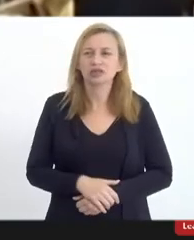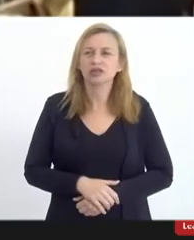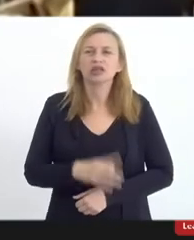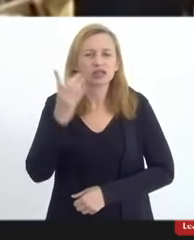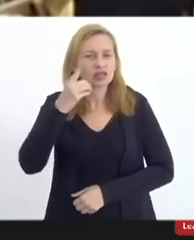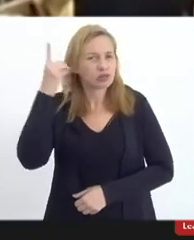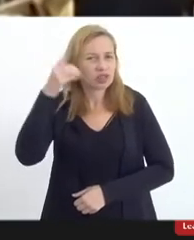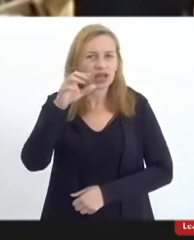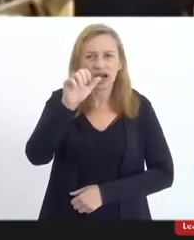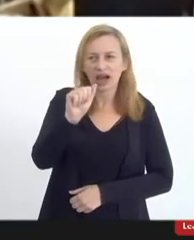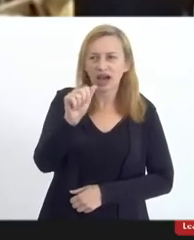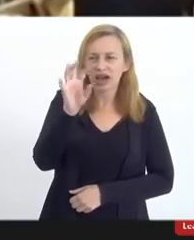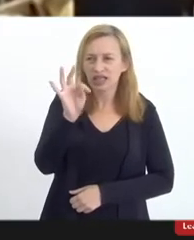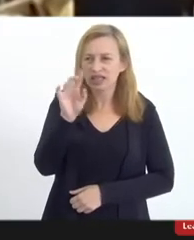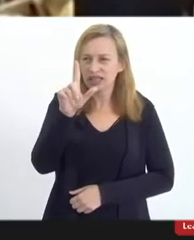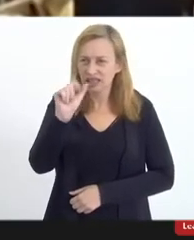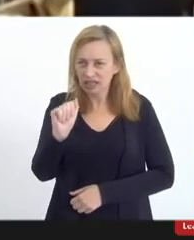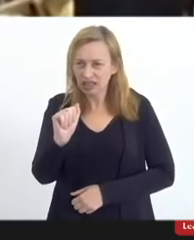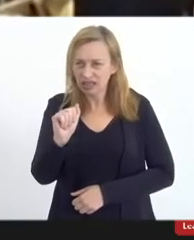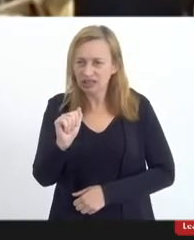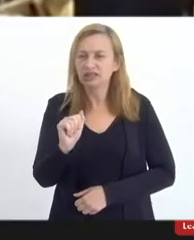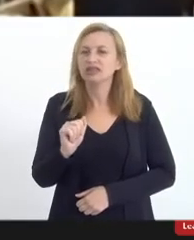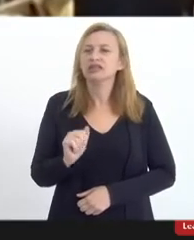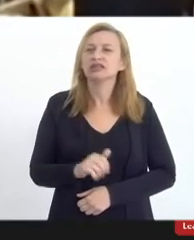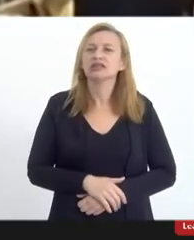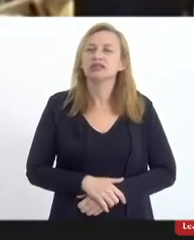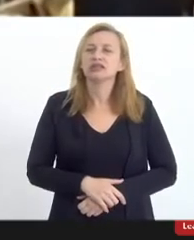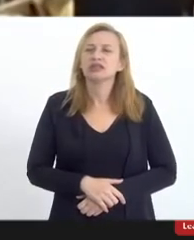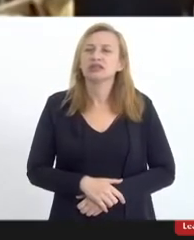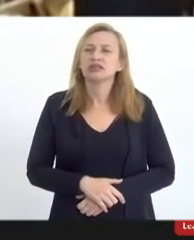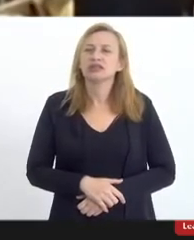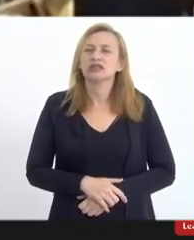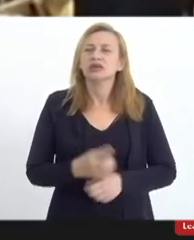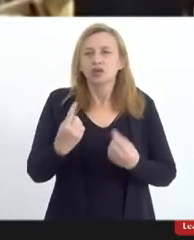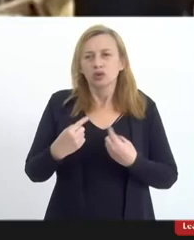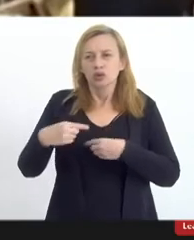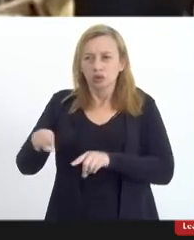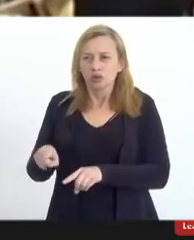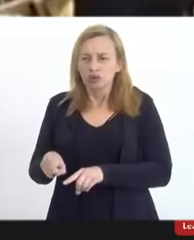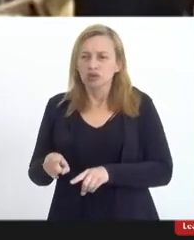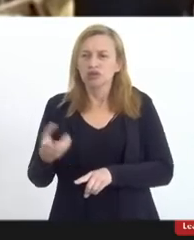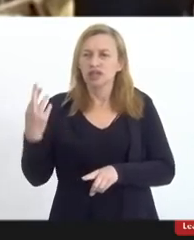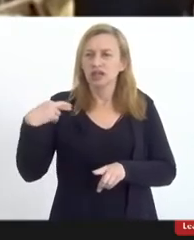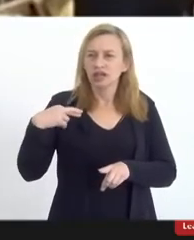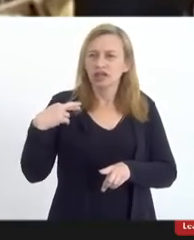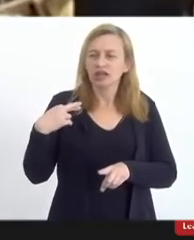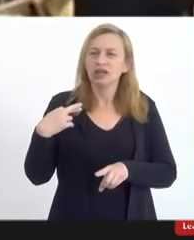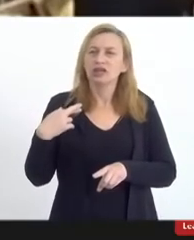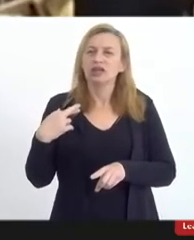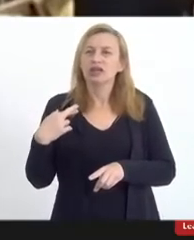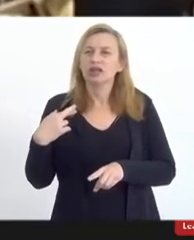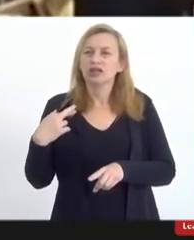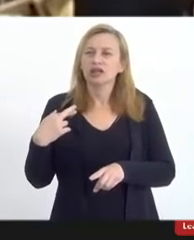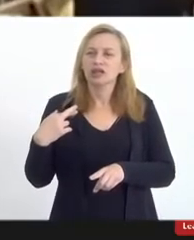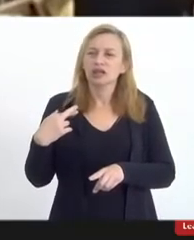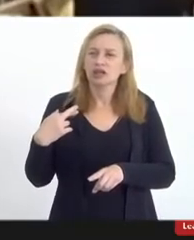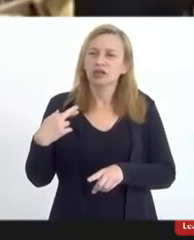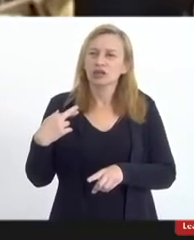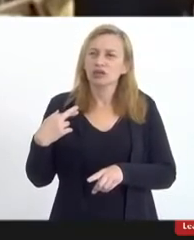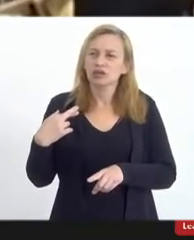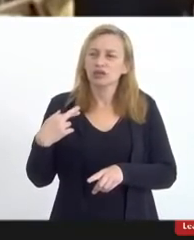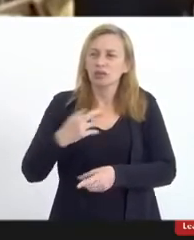deputado Átila, que é incansável também no combate à intolerância religiosa. e,